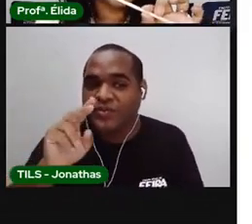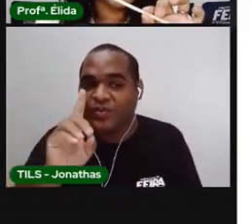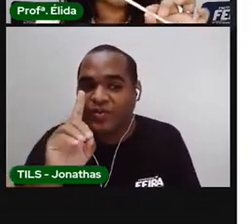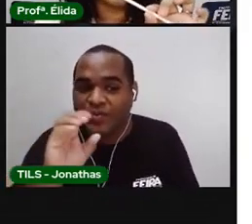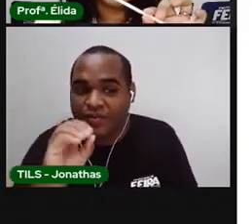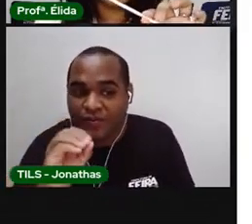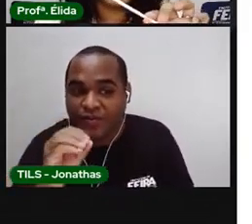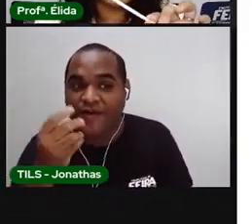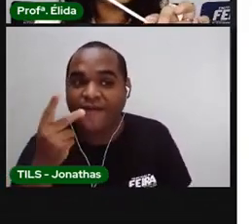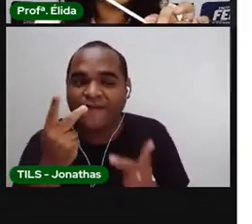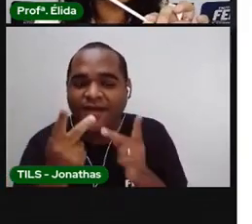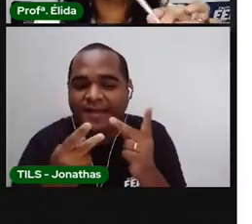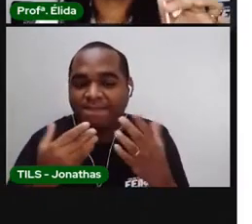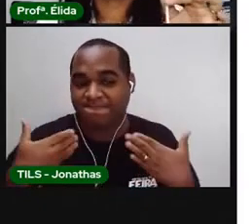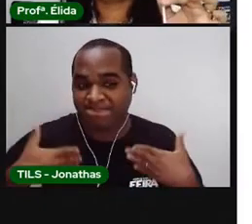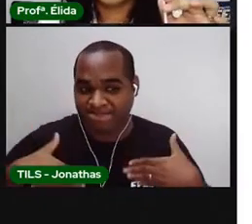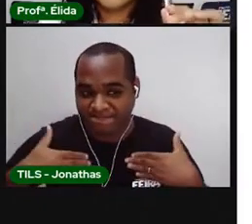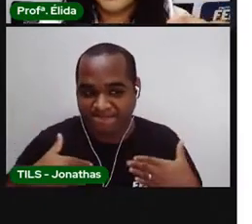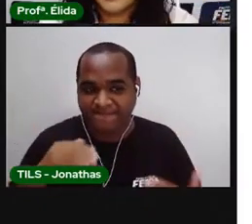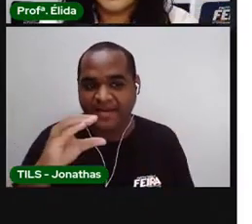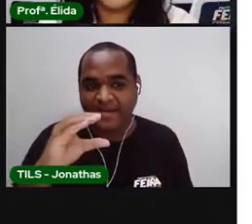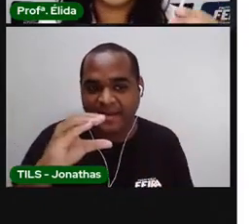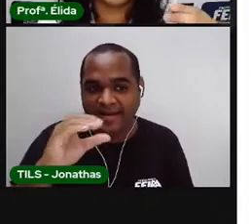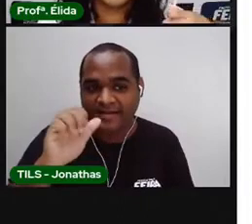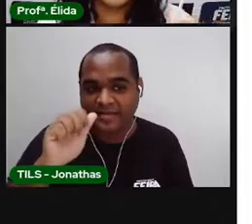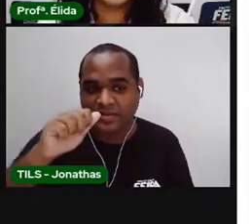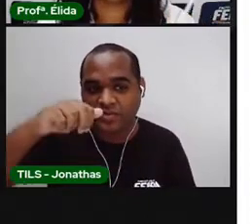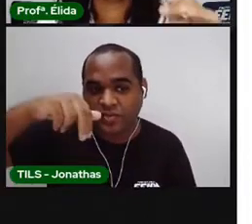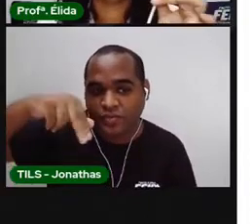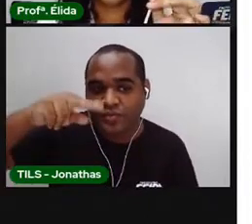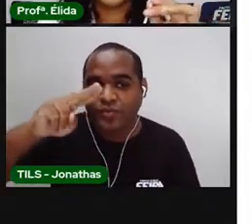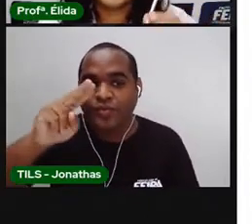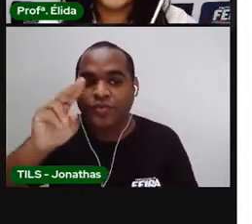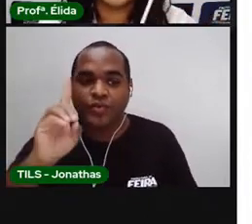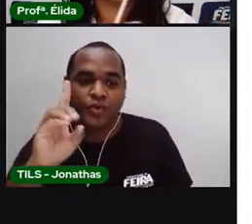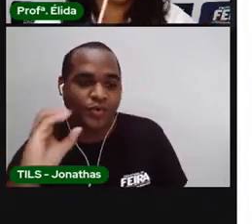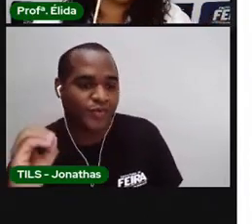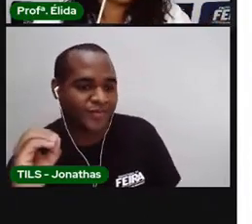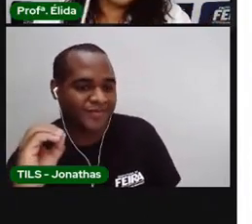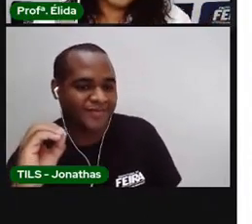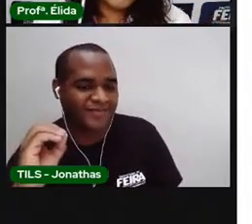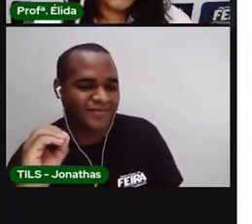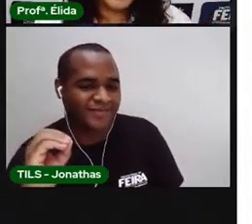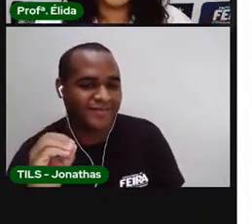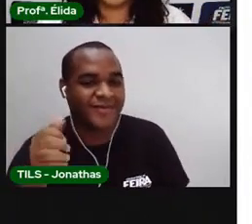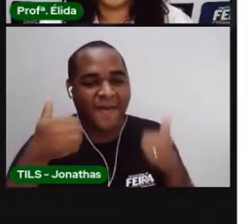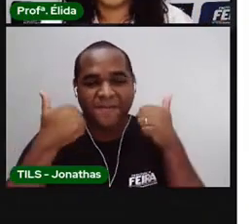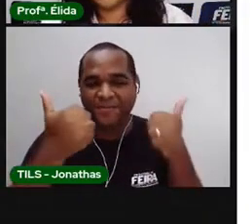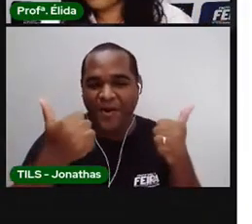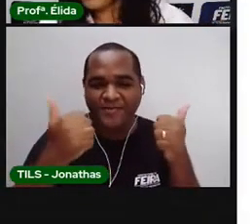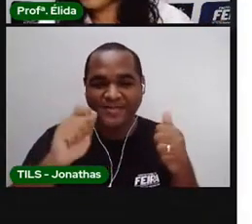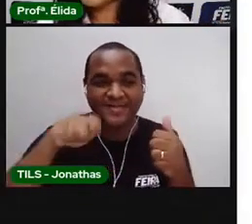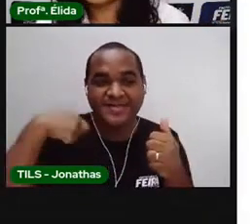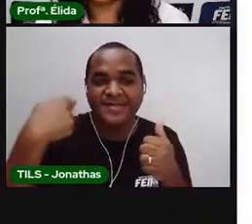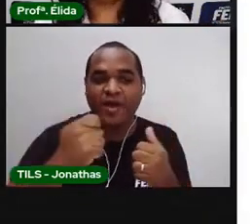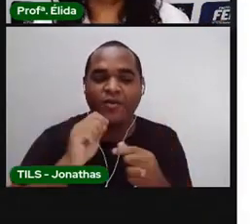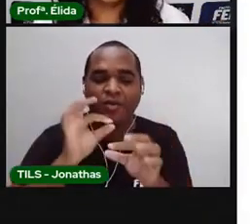Vamos falar bem devagarzinho? C-A-N-U-D-O. Muito bem.